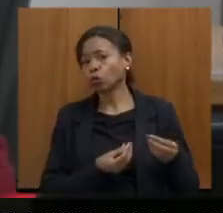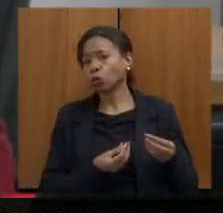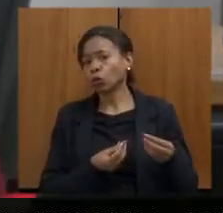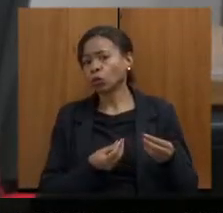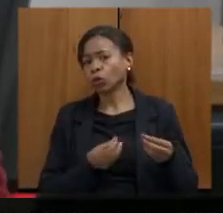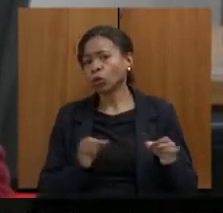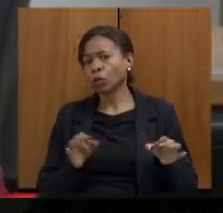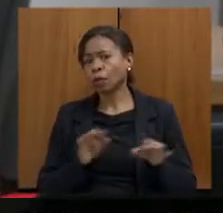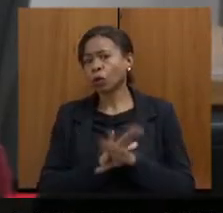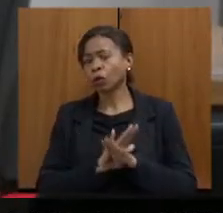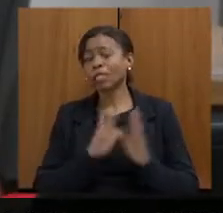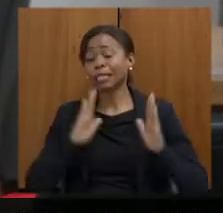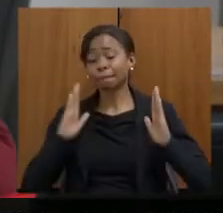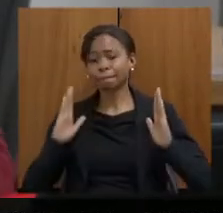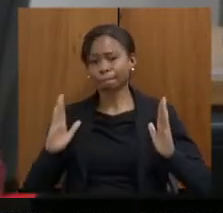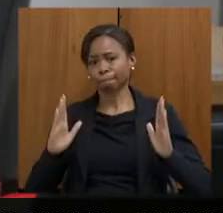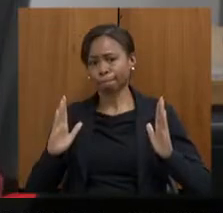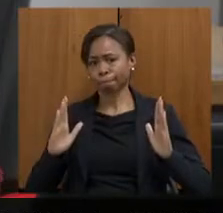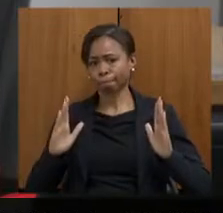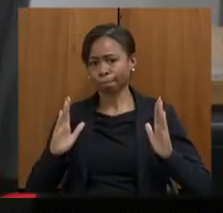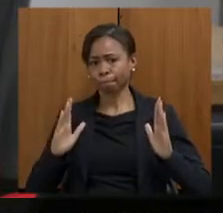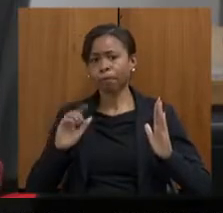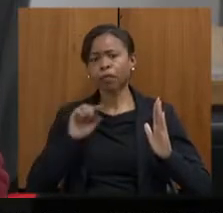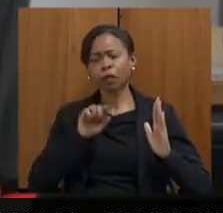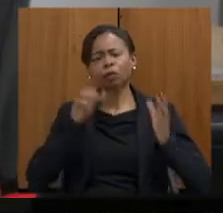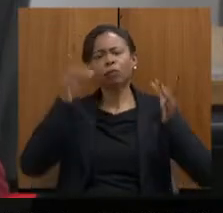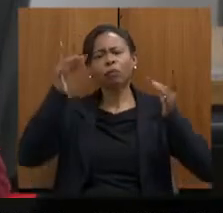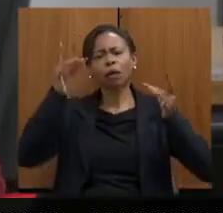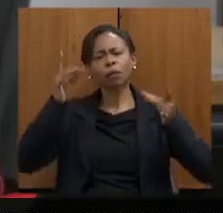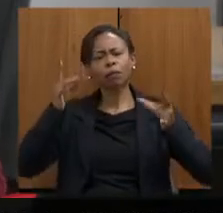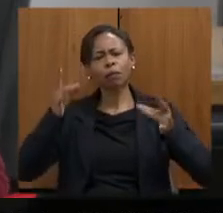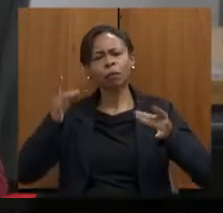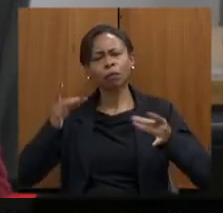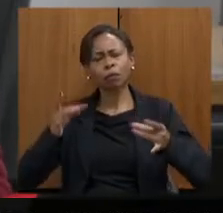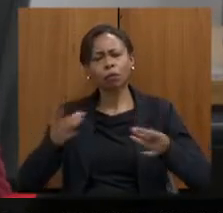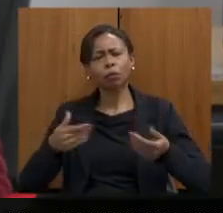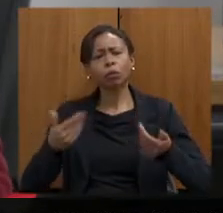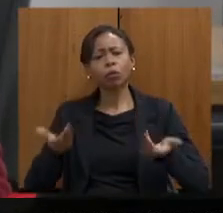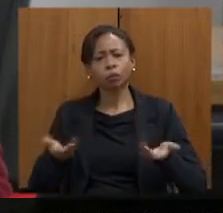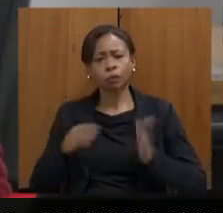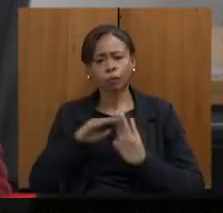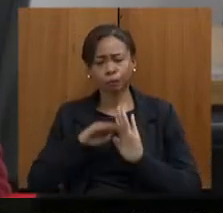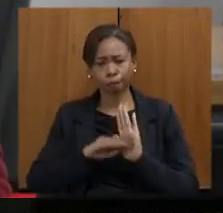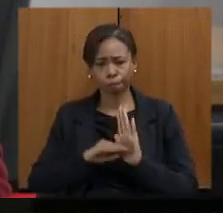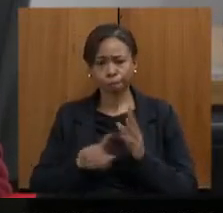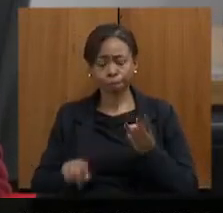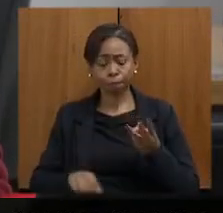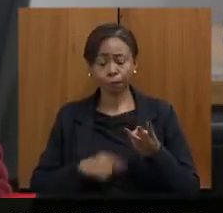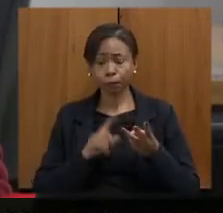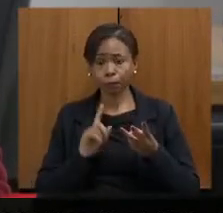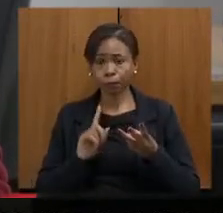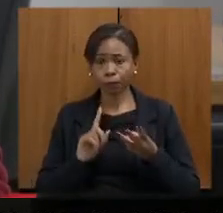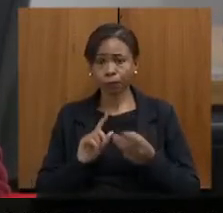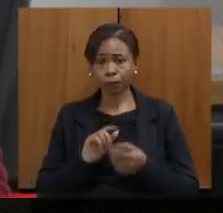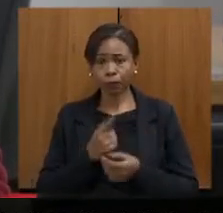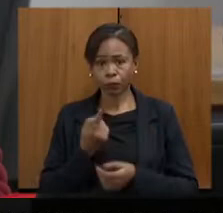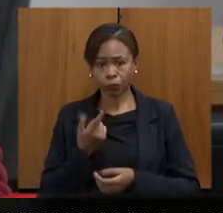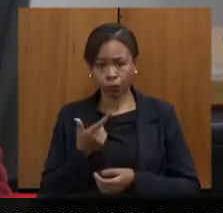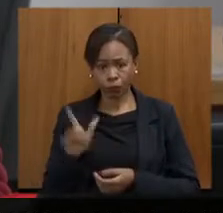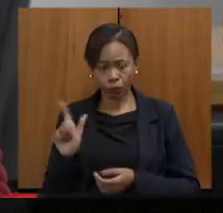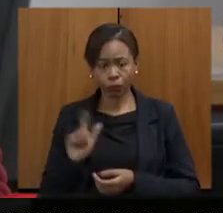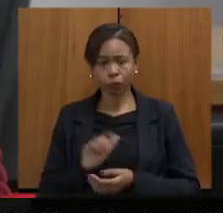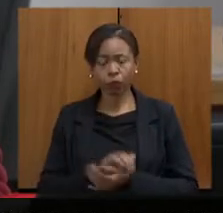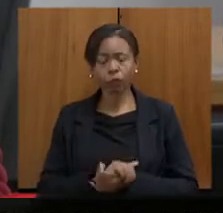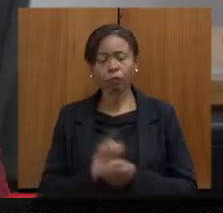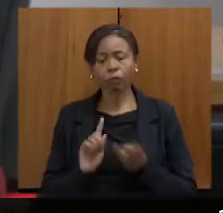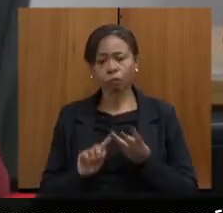desse prazo? Então, eu queria, de forma mais detalhada, qual é o cronograma. E o terceiro ponto, eu